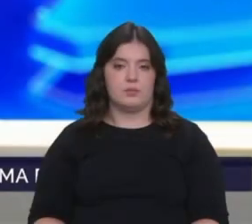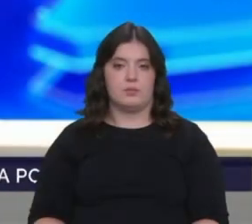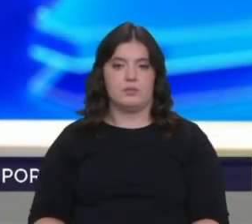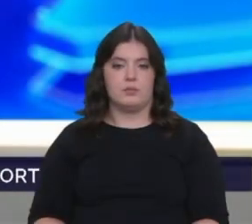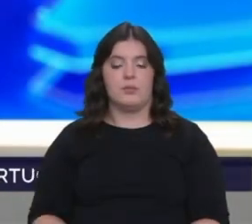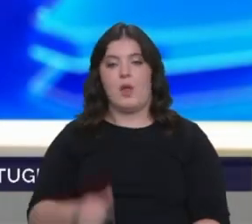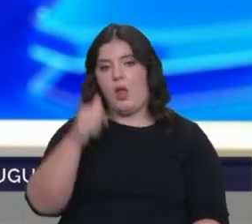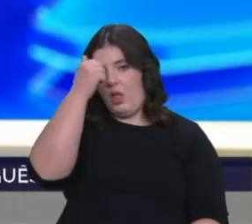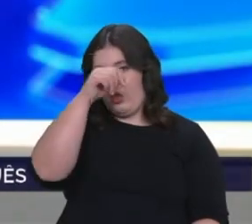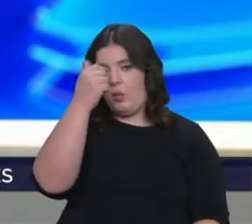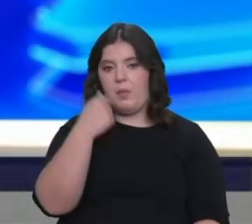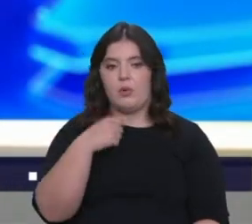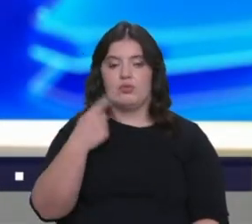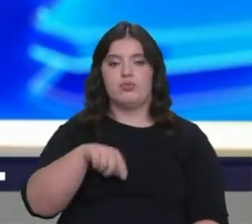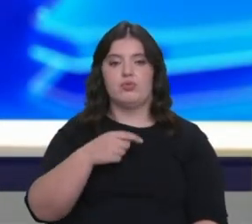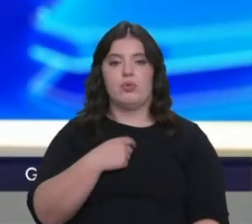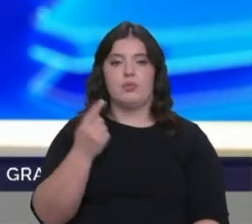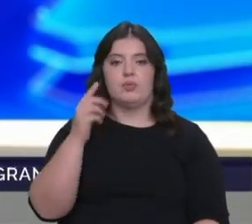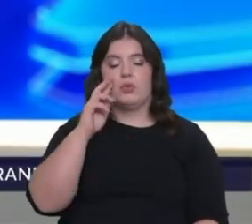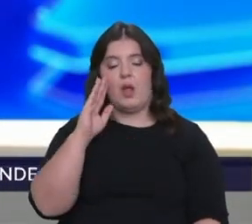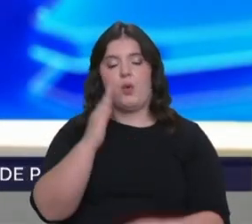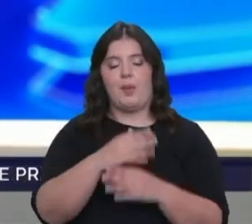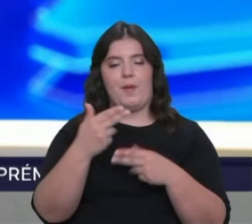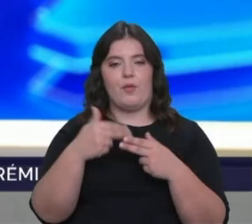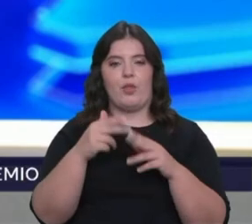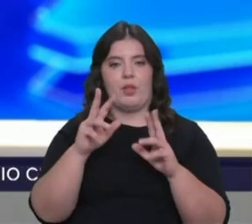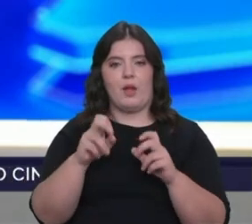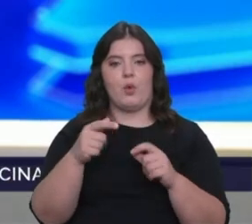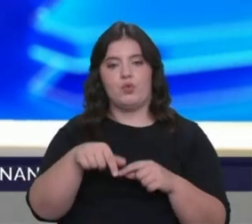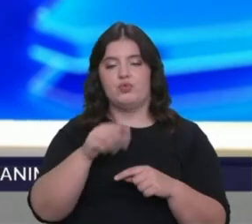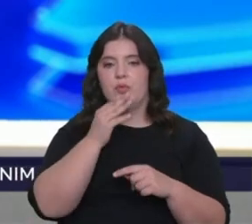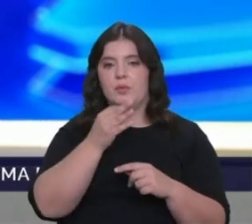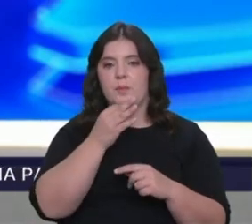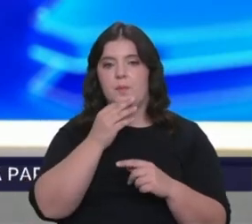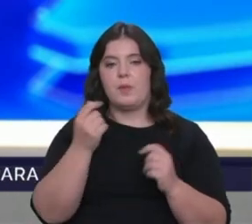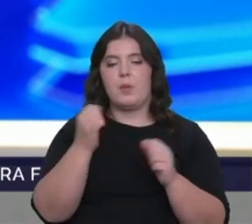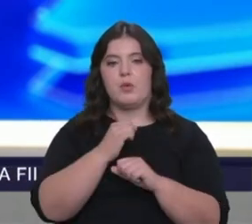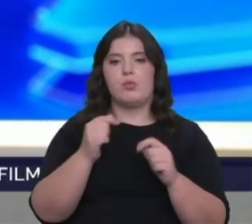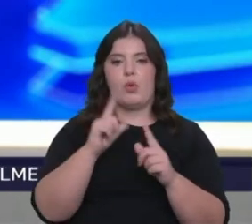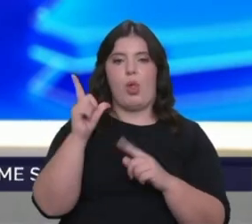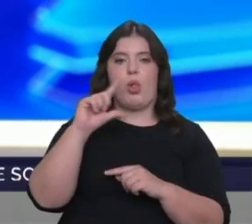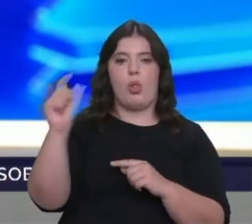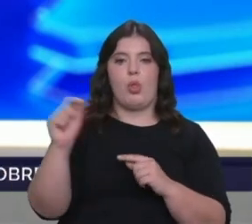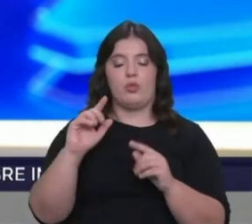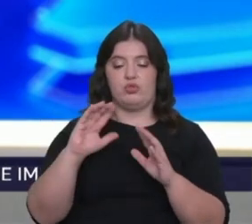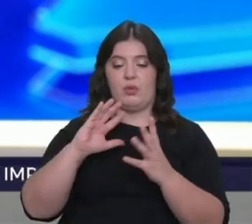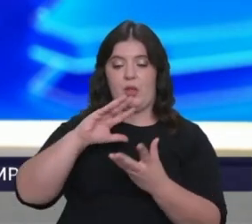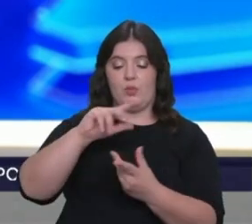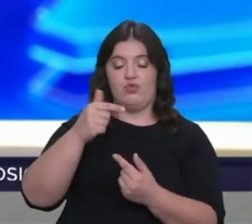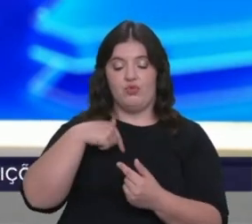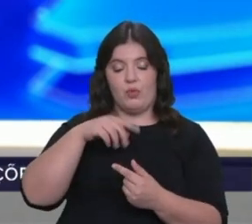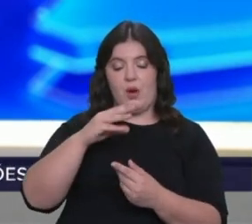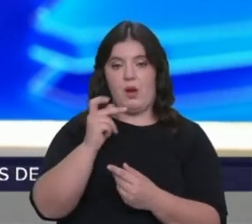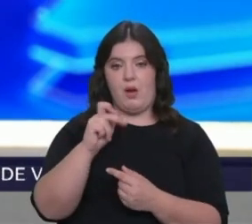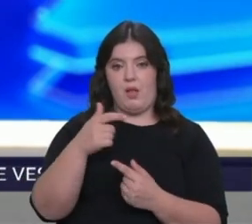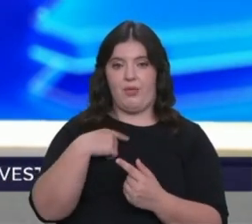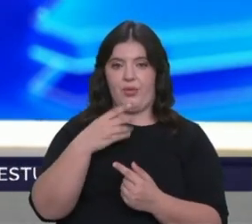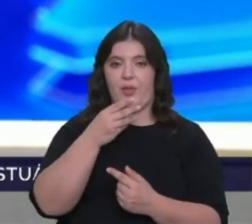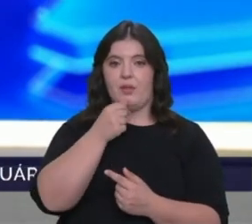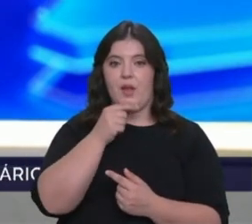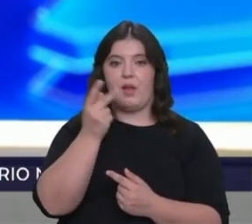A Domingo viajamos até a última fronteira, hoje falamos de uma explosão longínqua que abalou a atmosfera da Terra e de vida